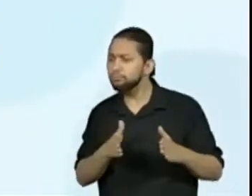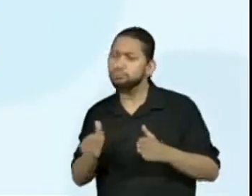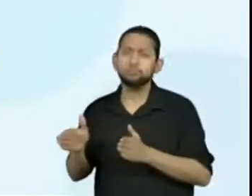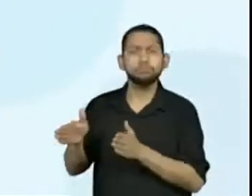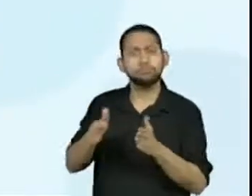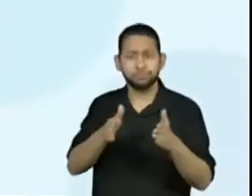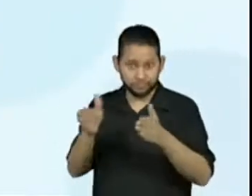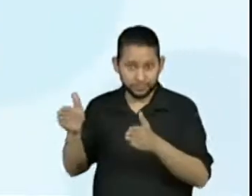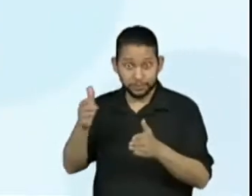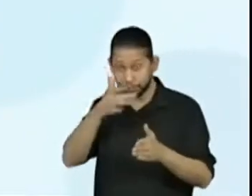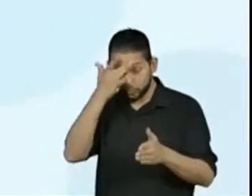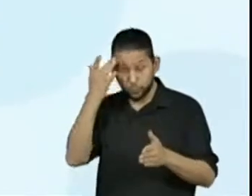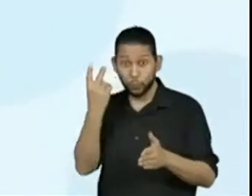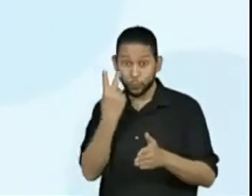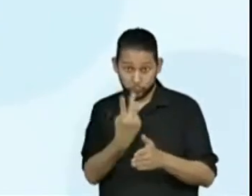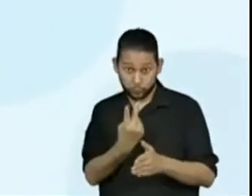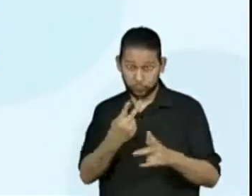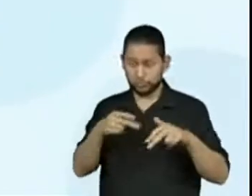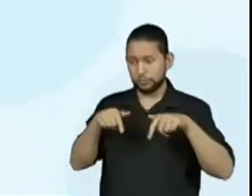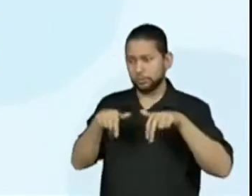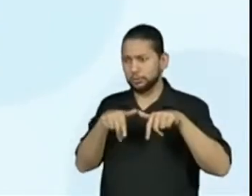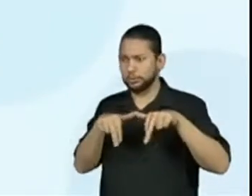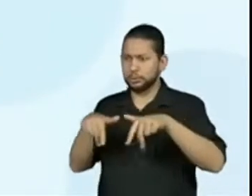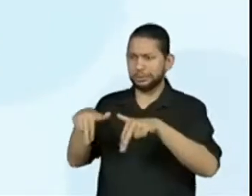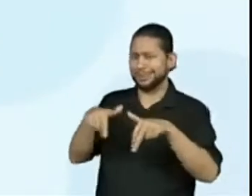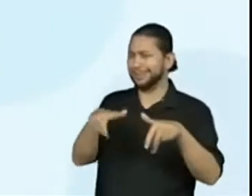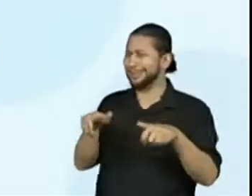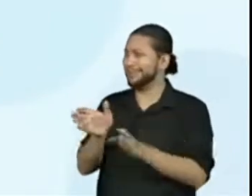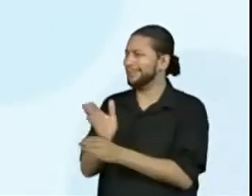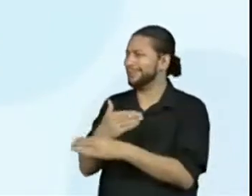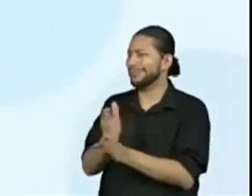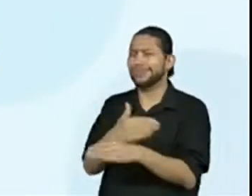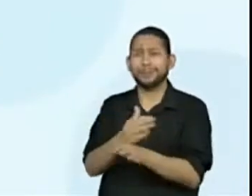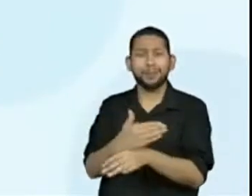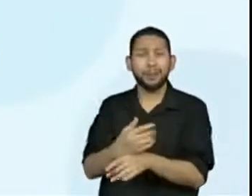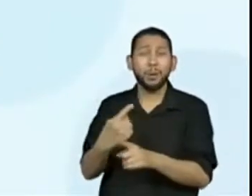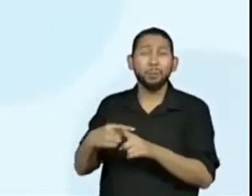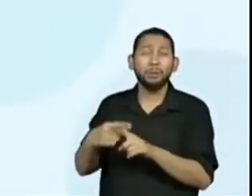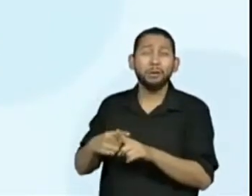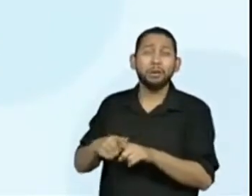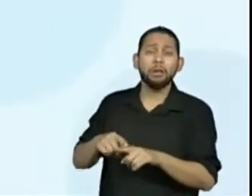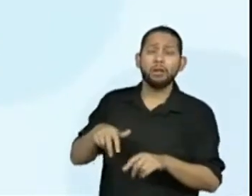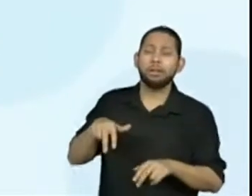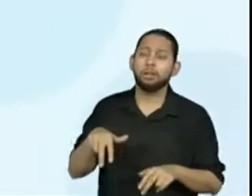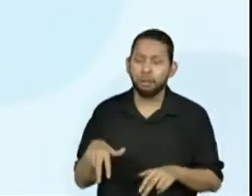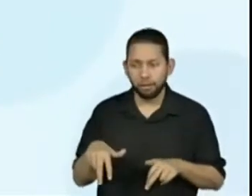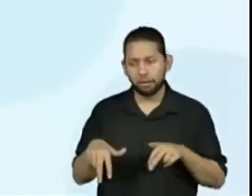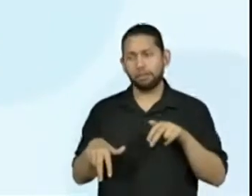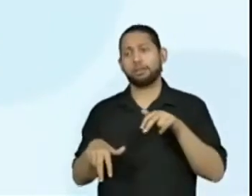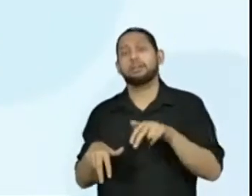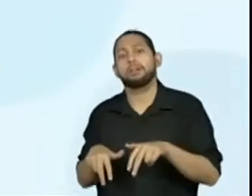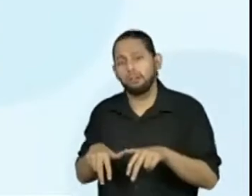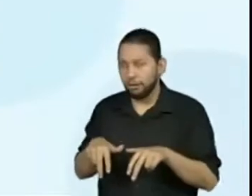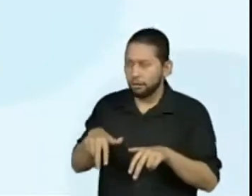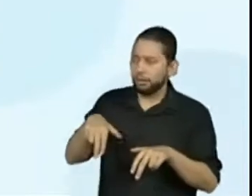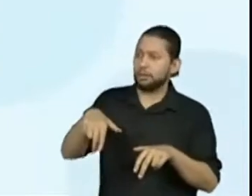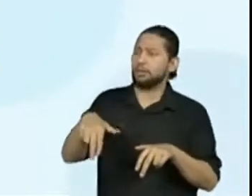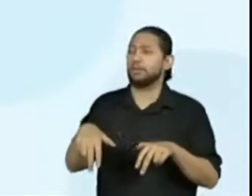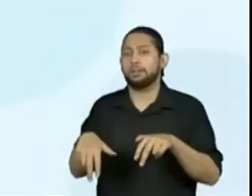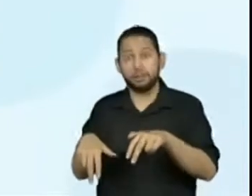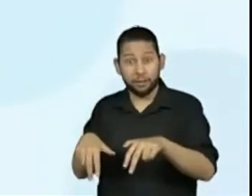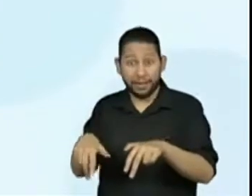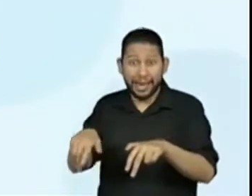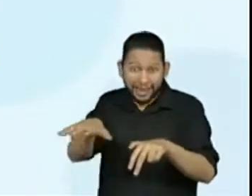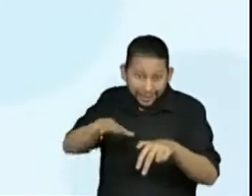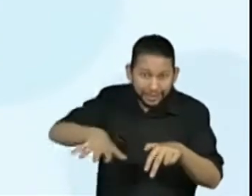dois companheiros que caminhavam, depois de terem andado muito, chegaram à terra dos macacos. Foram,